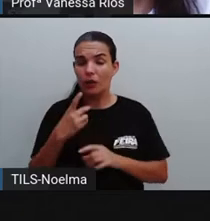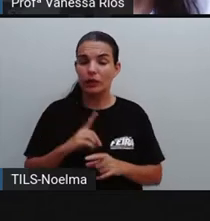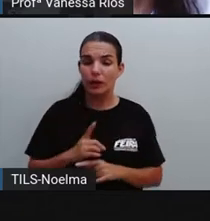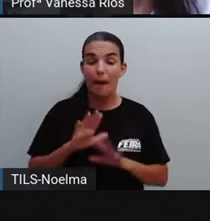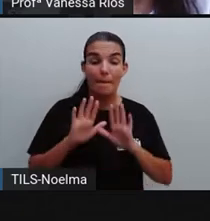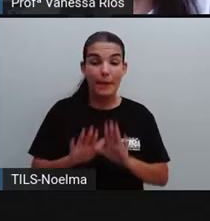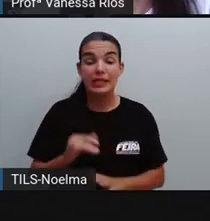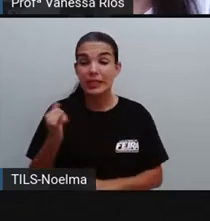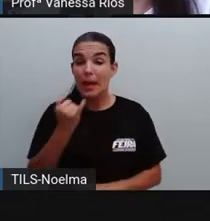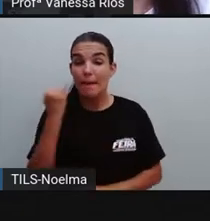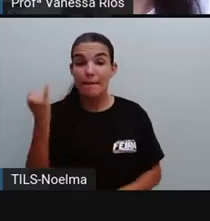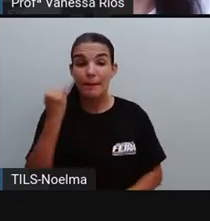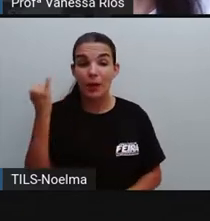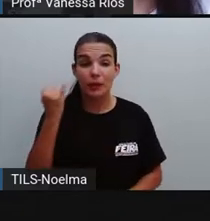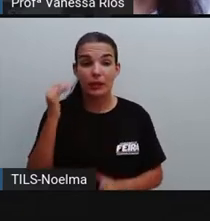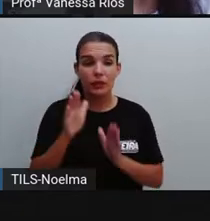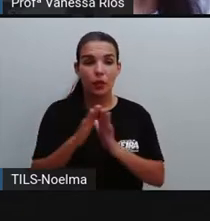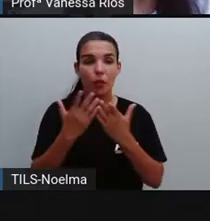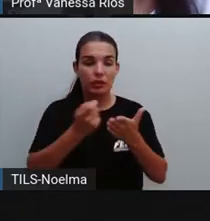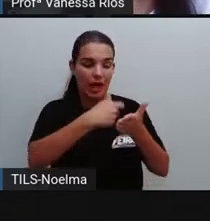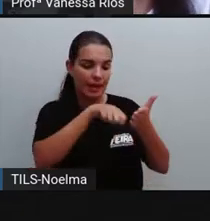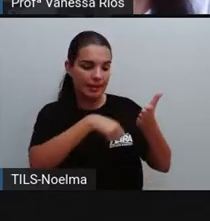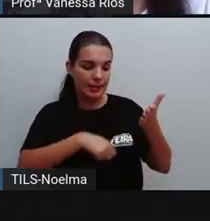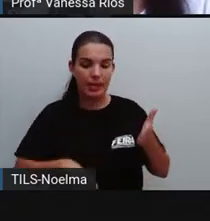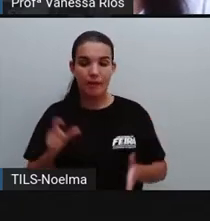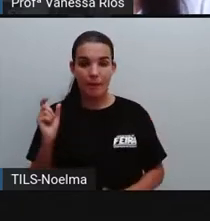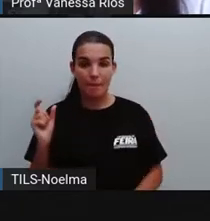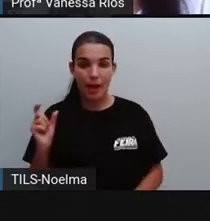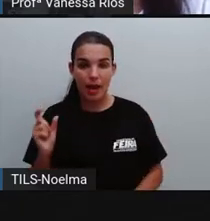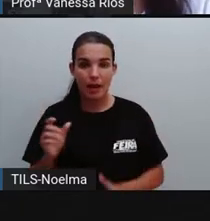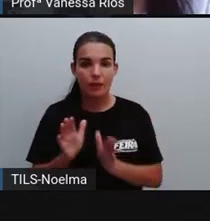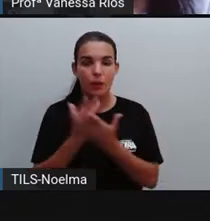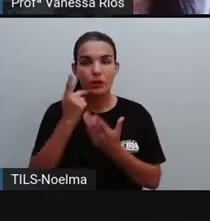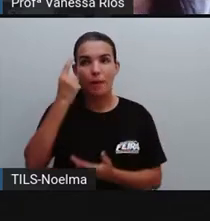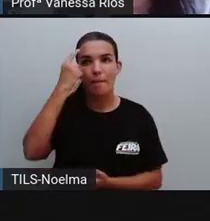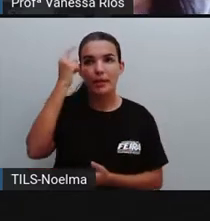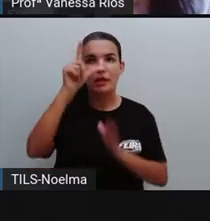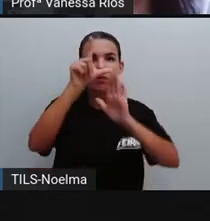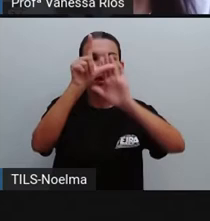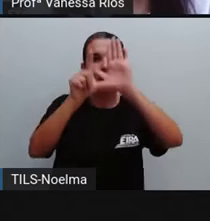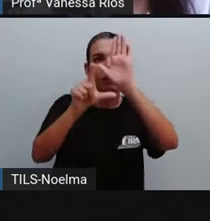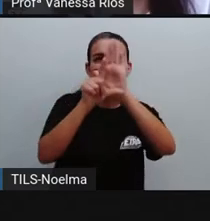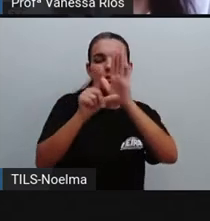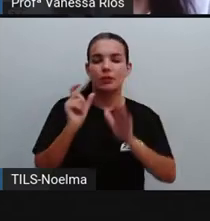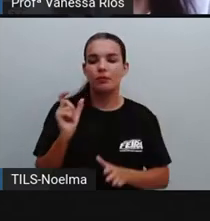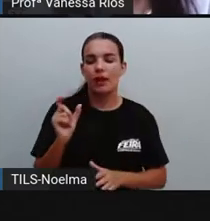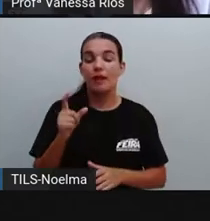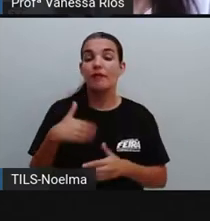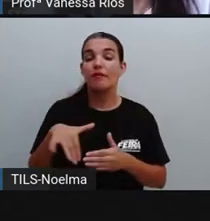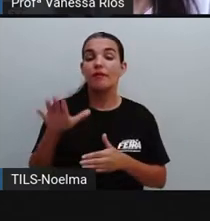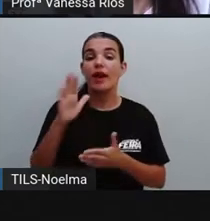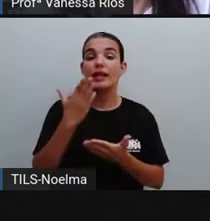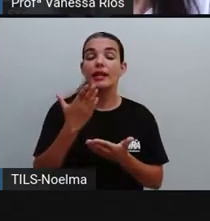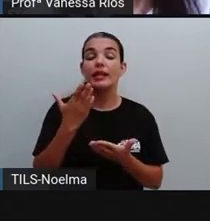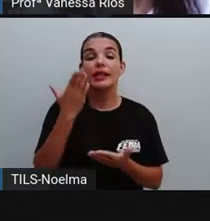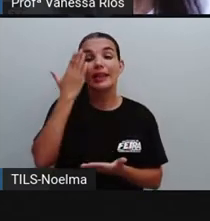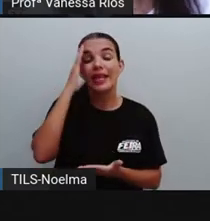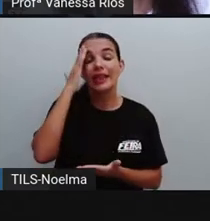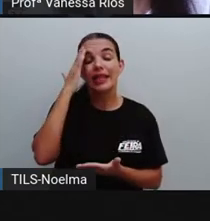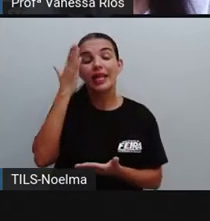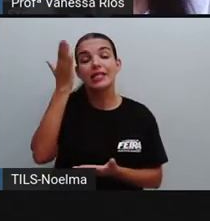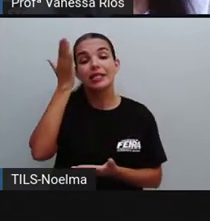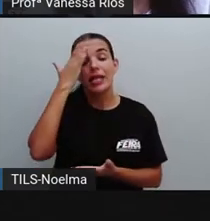importante, quando a gente escreve palavras, quando a gente pensa numa lista de palavras, é entender e saber